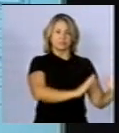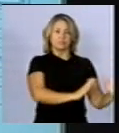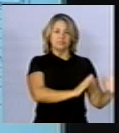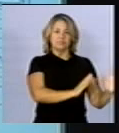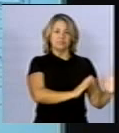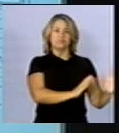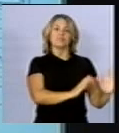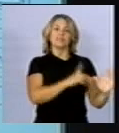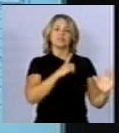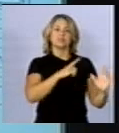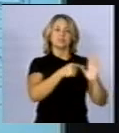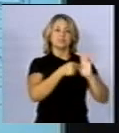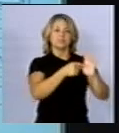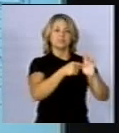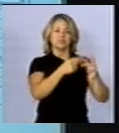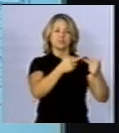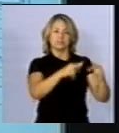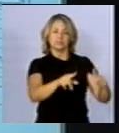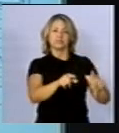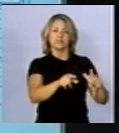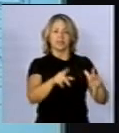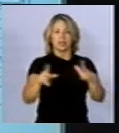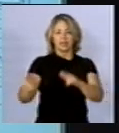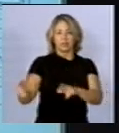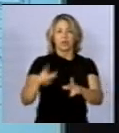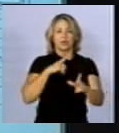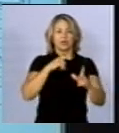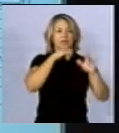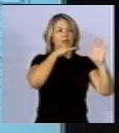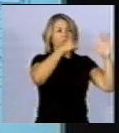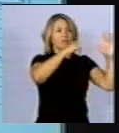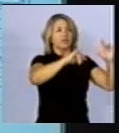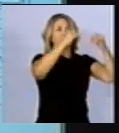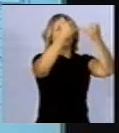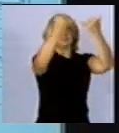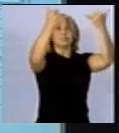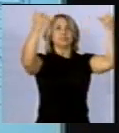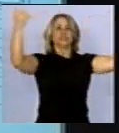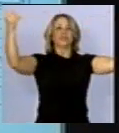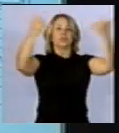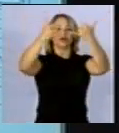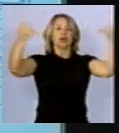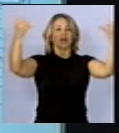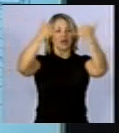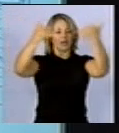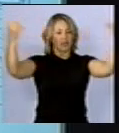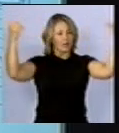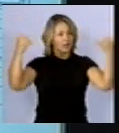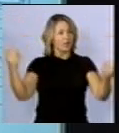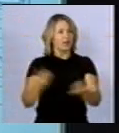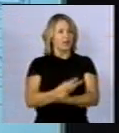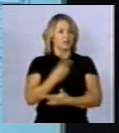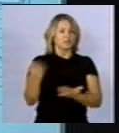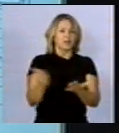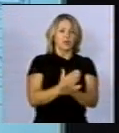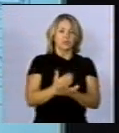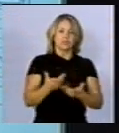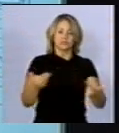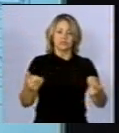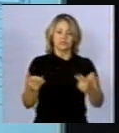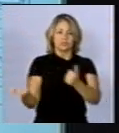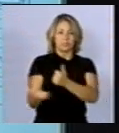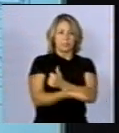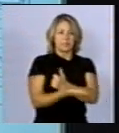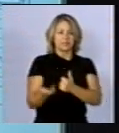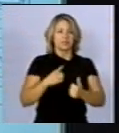vistas várias imagens similares, na verdade uma linha de transmissão aérea, ela é geralmente, ela sempre é composta por esses elementos básicos, quer dizer, existe